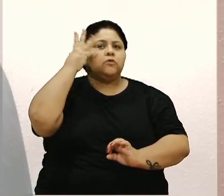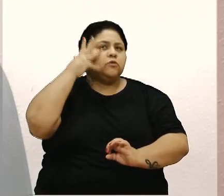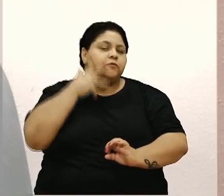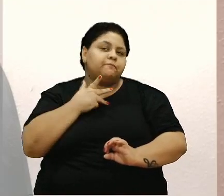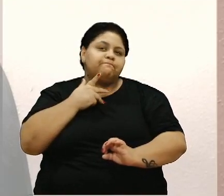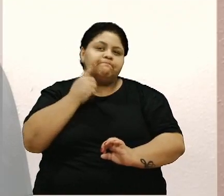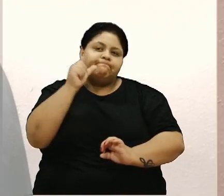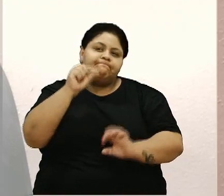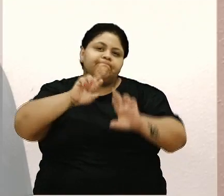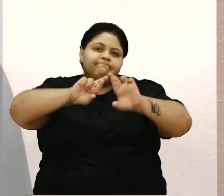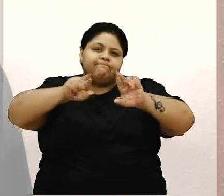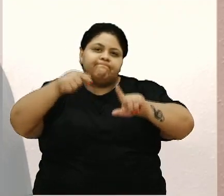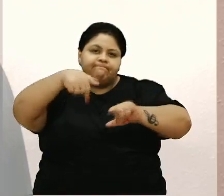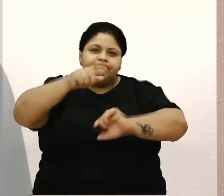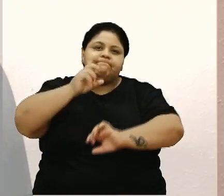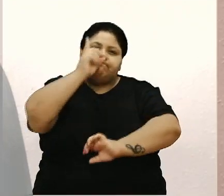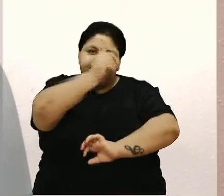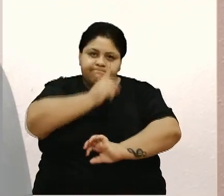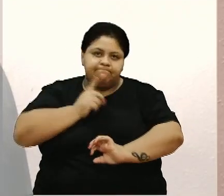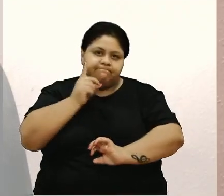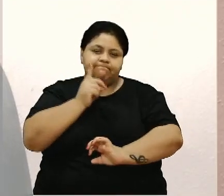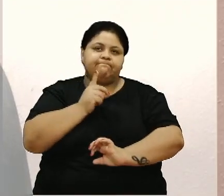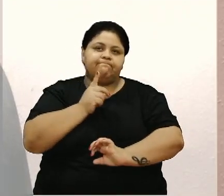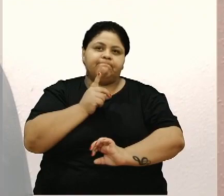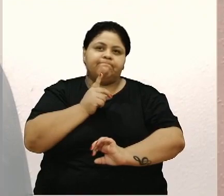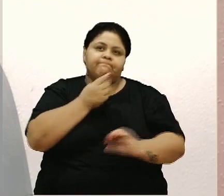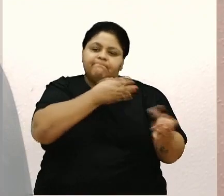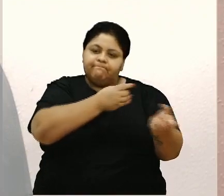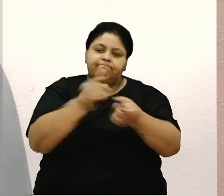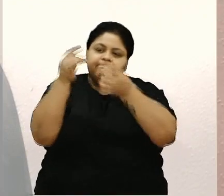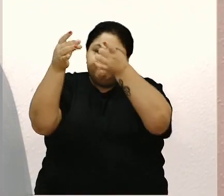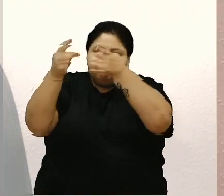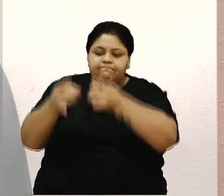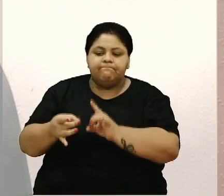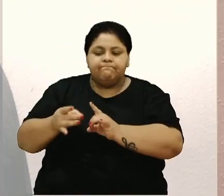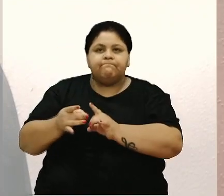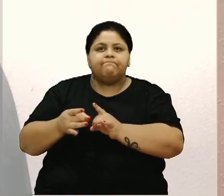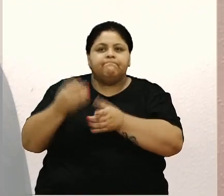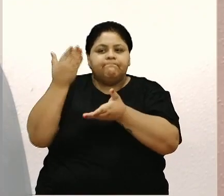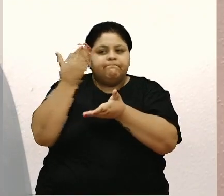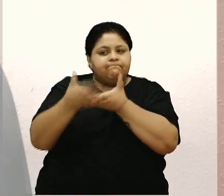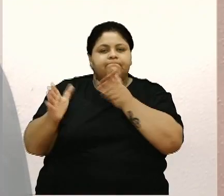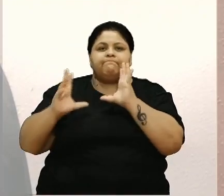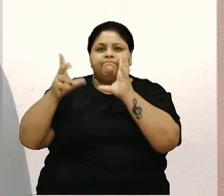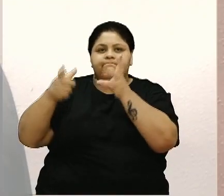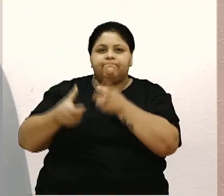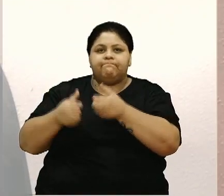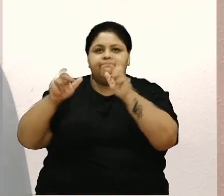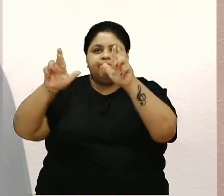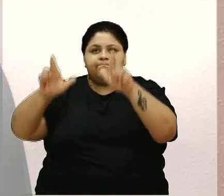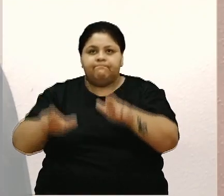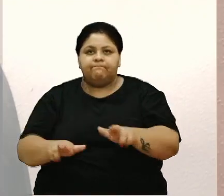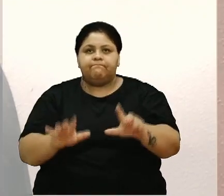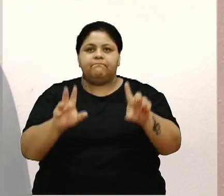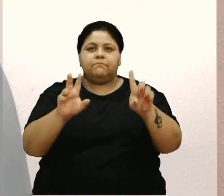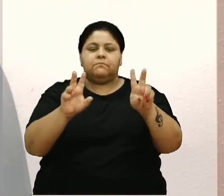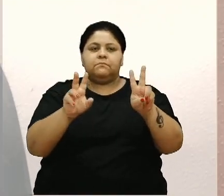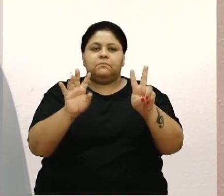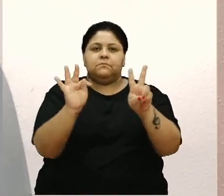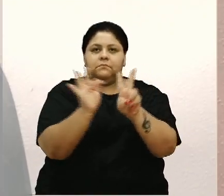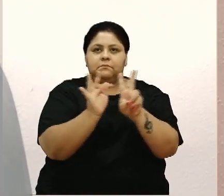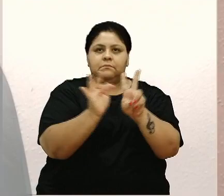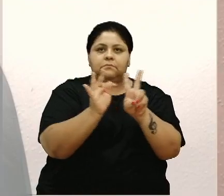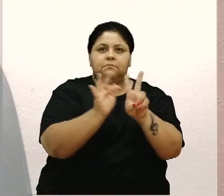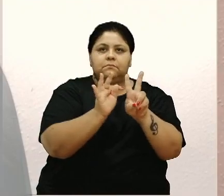pouco diferente nesse domingo, muito especial para aquelas, né, que perderam tudo na região do Vale do Taquari e na